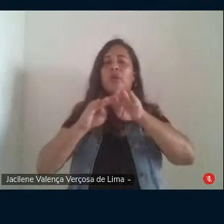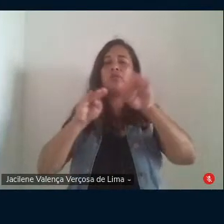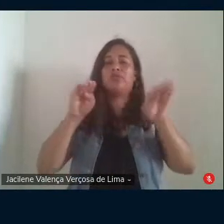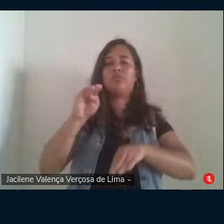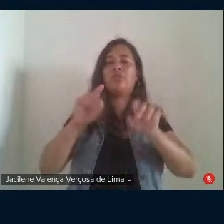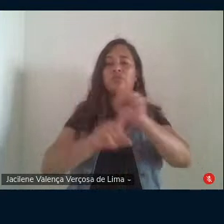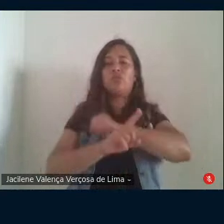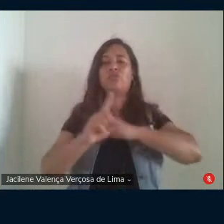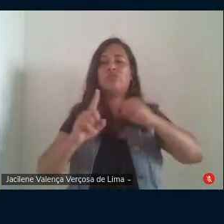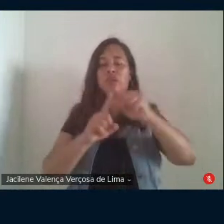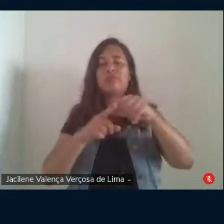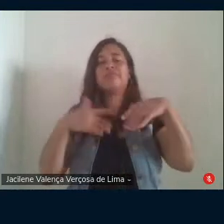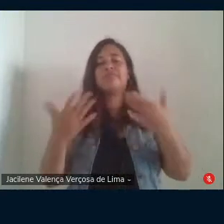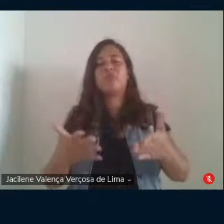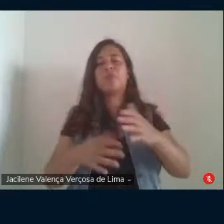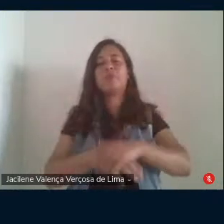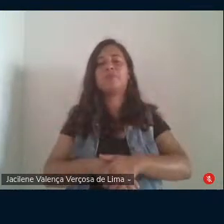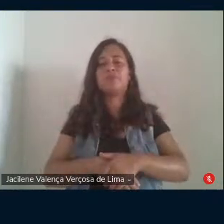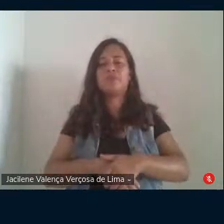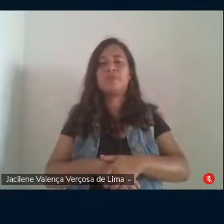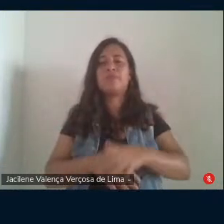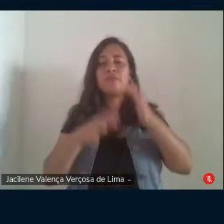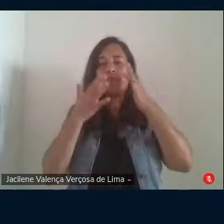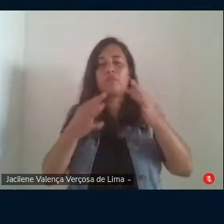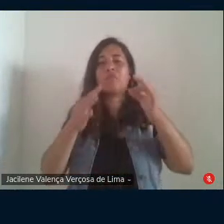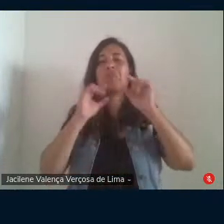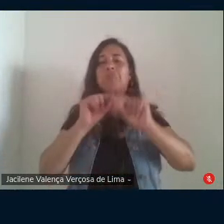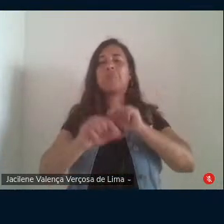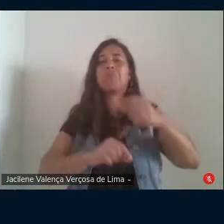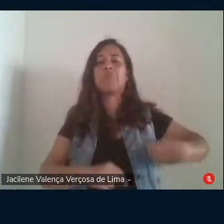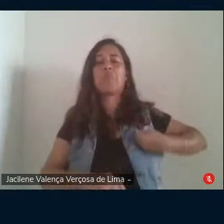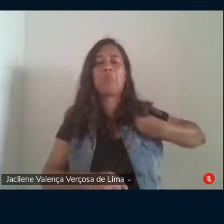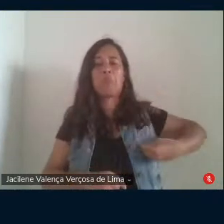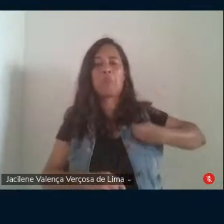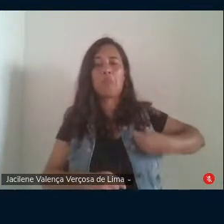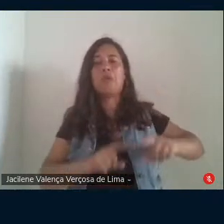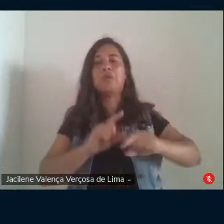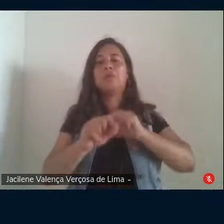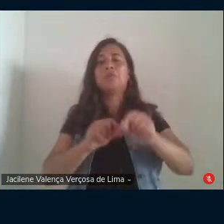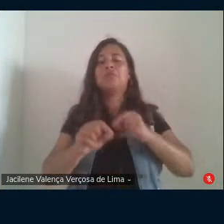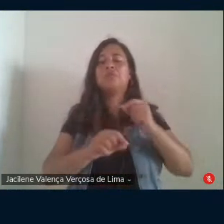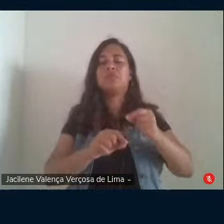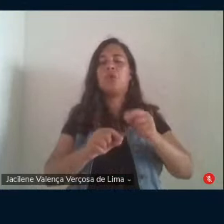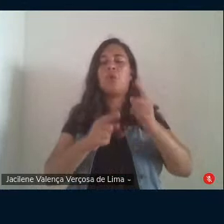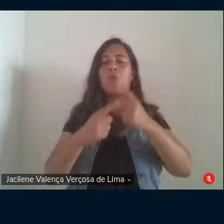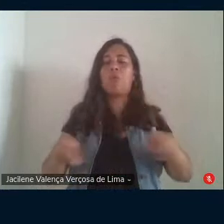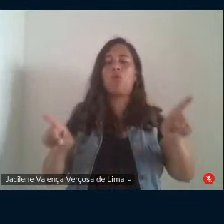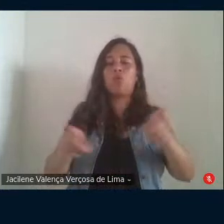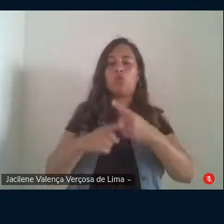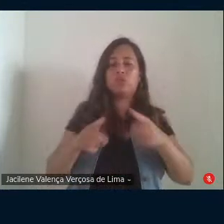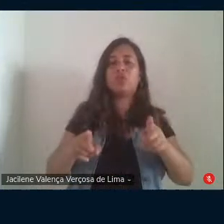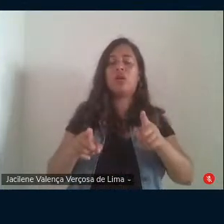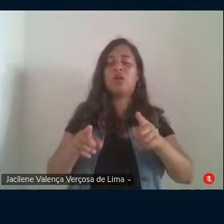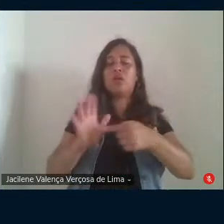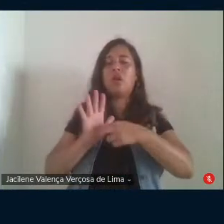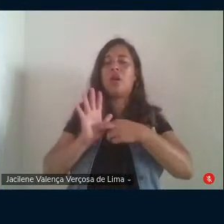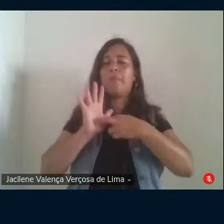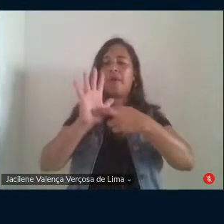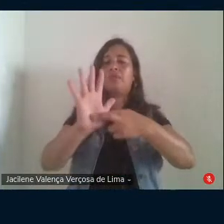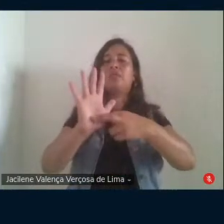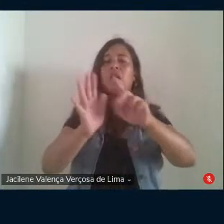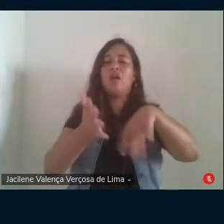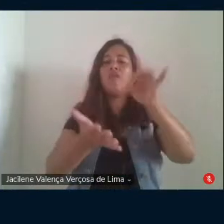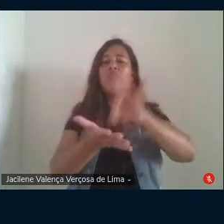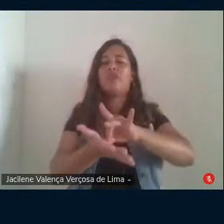com efeito atentou contra a existência parece ser o verso da música que melhor representa o real